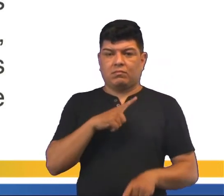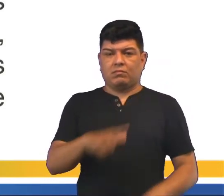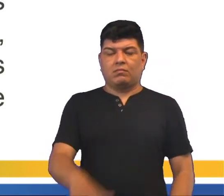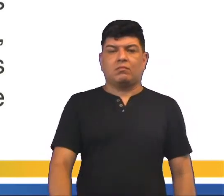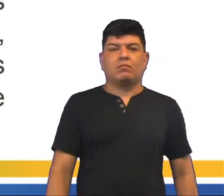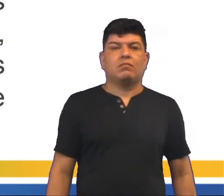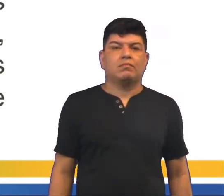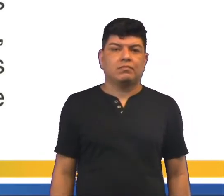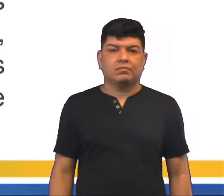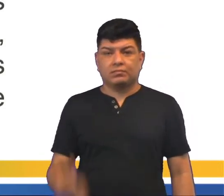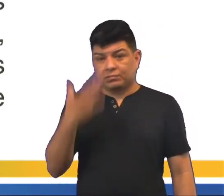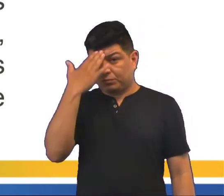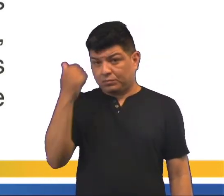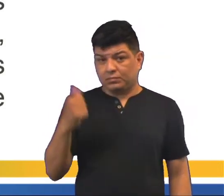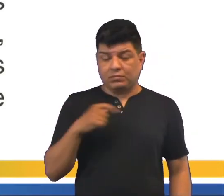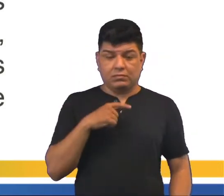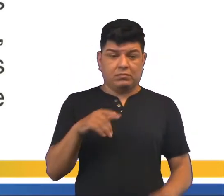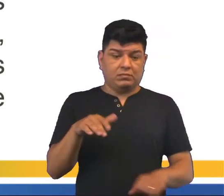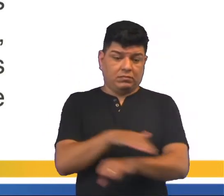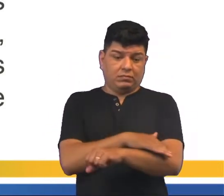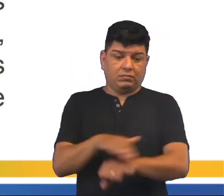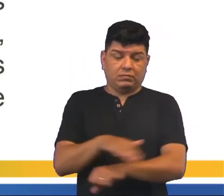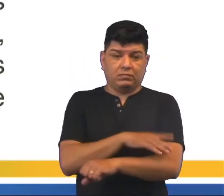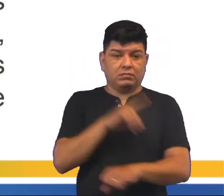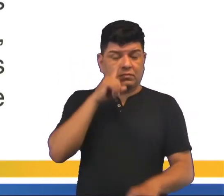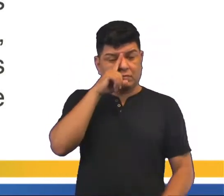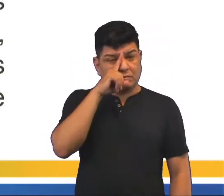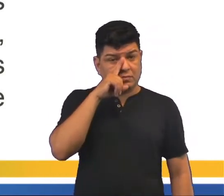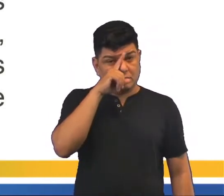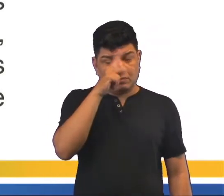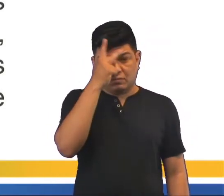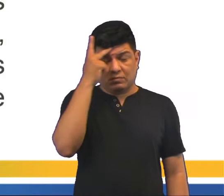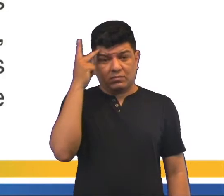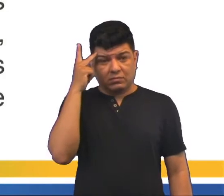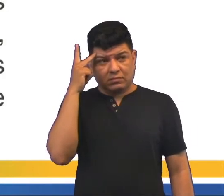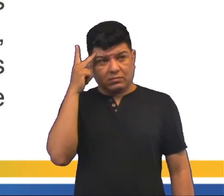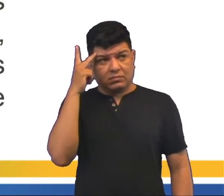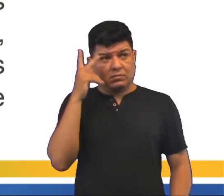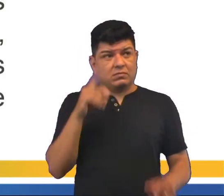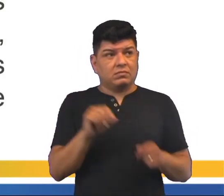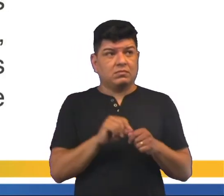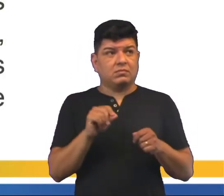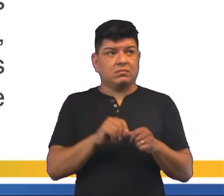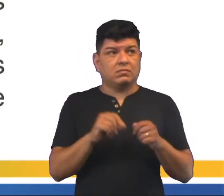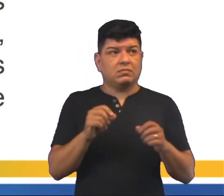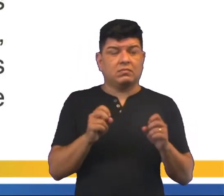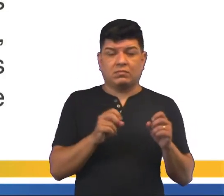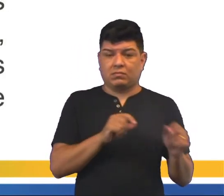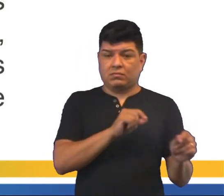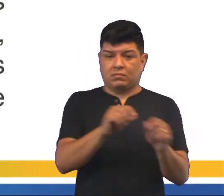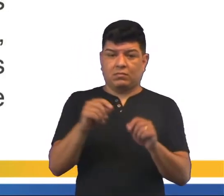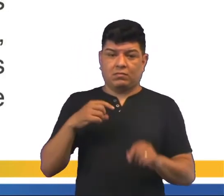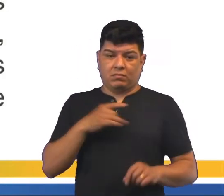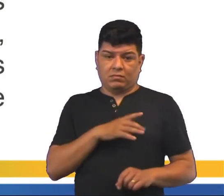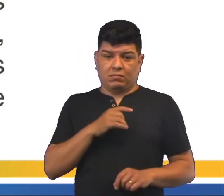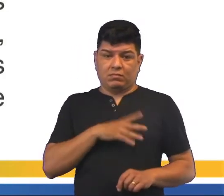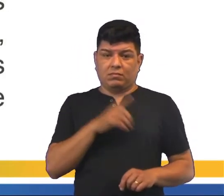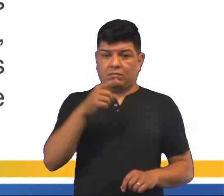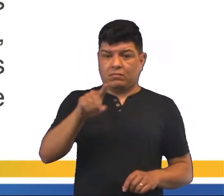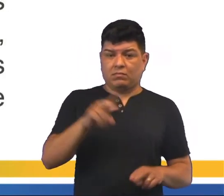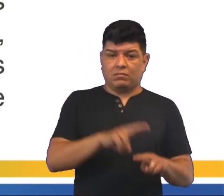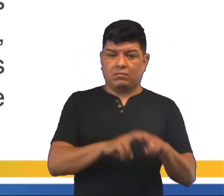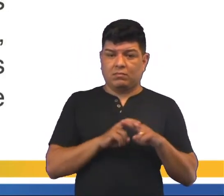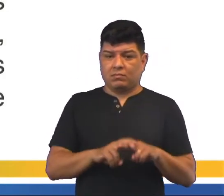pobreza. Vocês sabem que tem bairros que são tão perigosos que nem as pessoas do iFood querem fazer entregas lá. As pessoas têm medo de entrar.